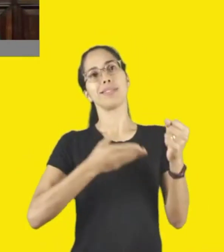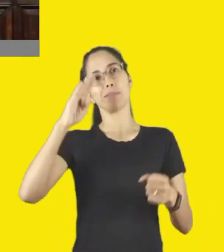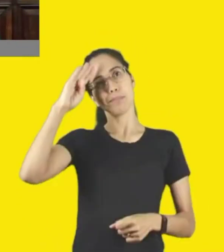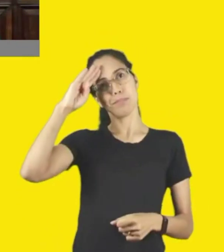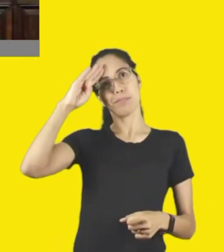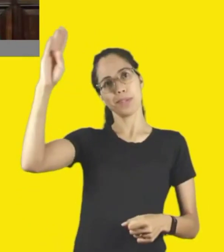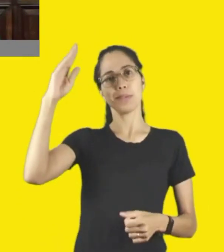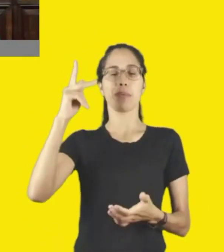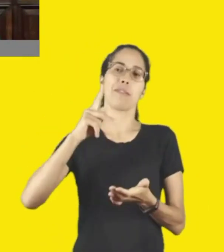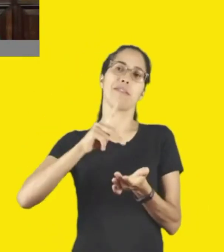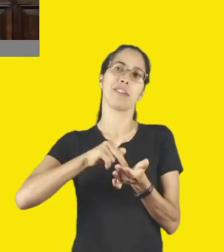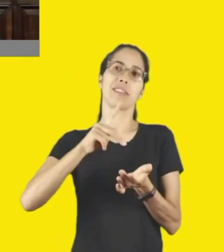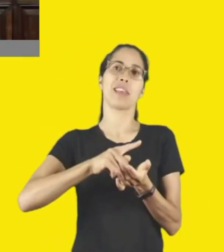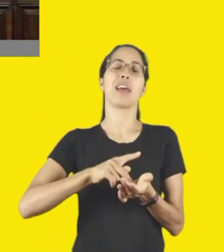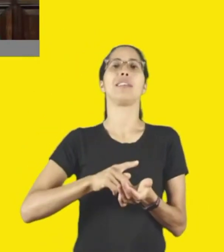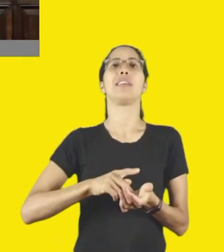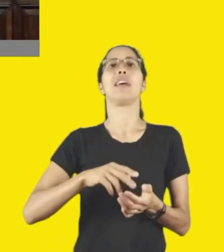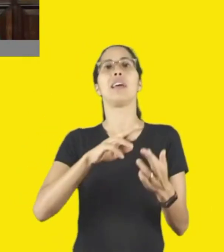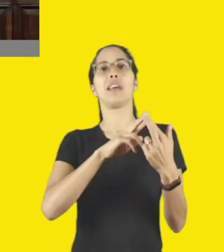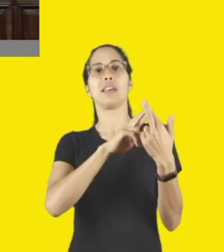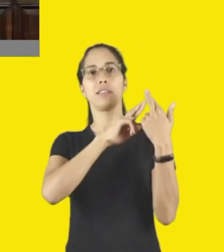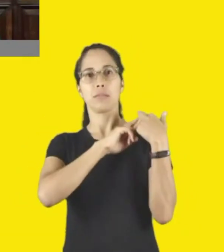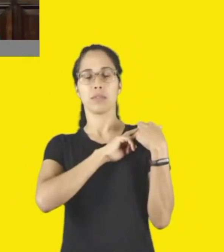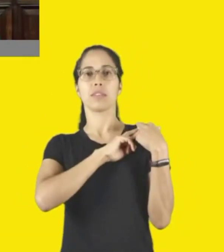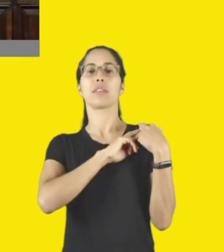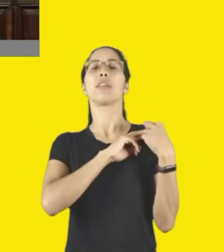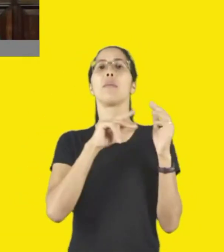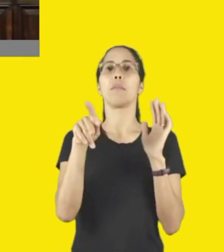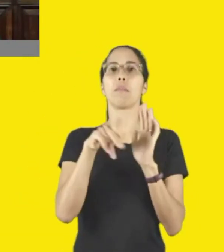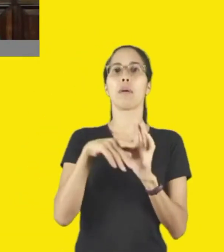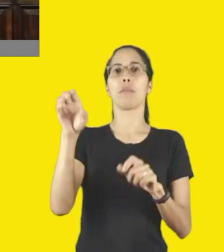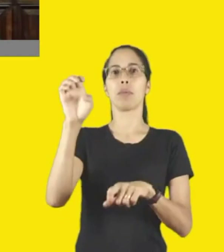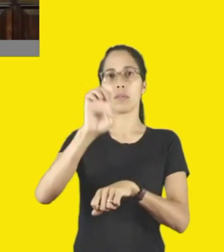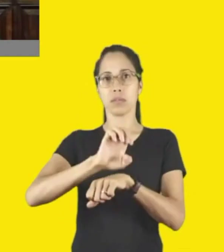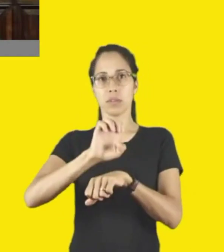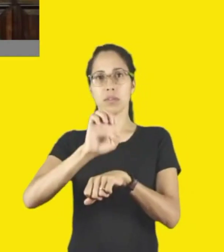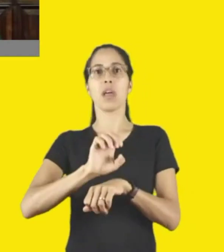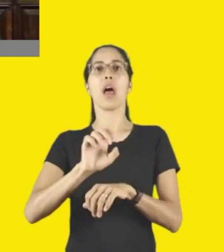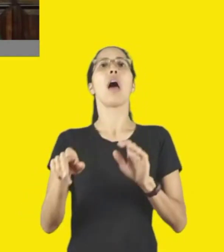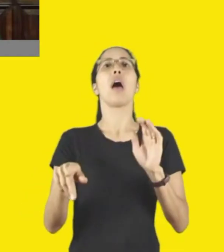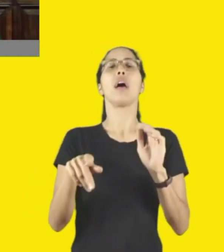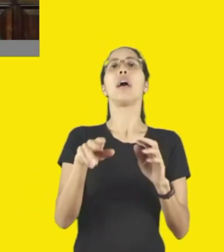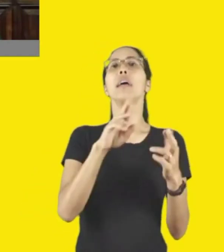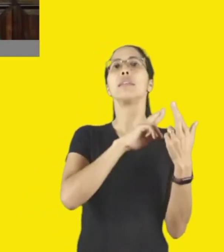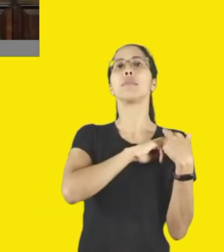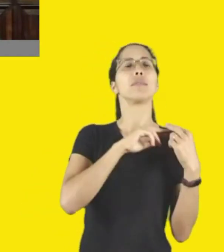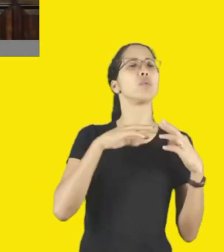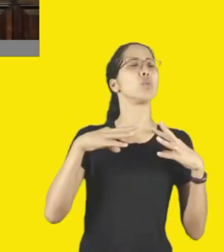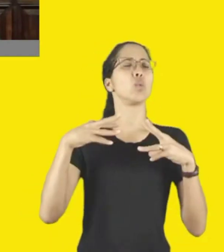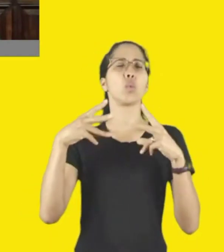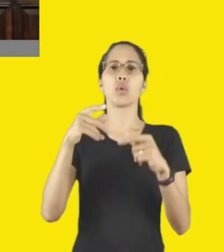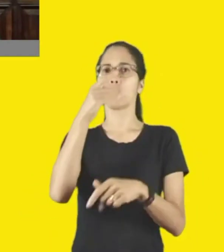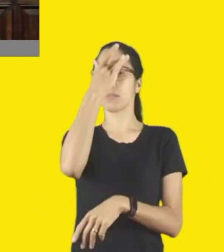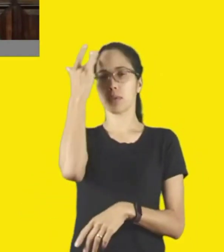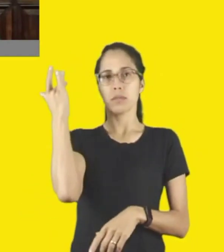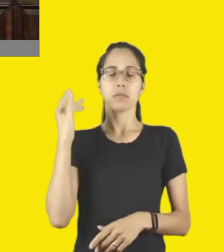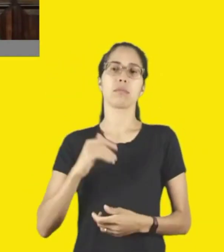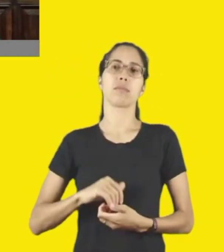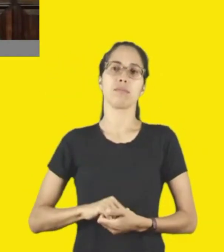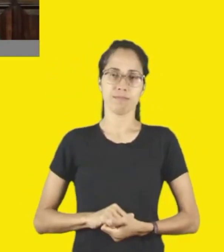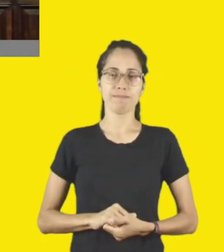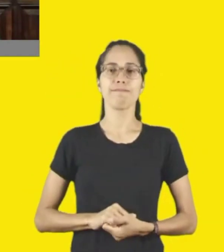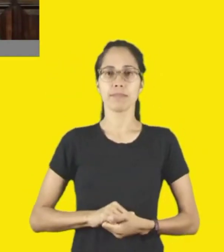responsabilidade do Estado, mas é a responsabilidade dos nossos parceiros, e é a responsabilidade dos nossos gestores e é a responsabilidade do fazedor de cultura, a gente